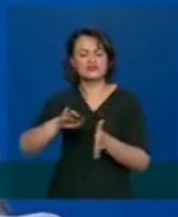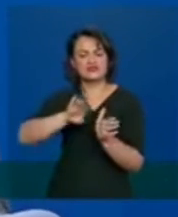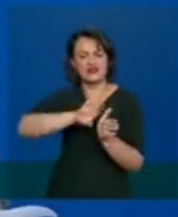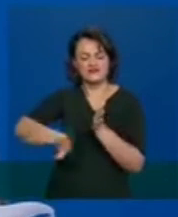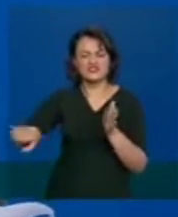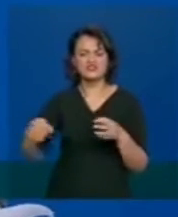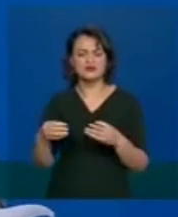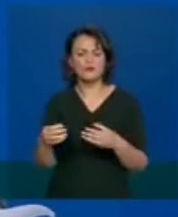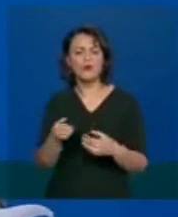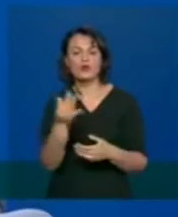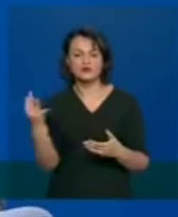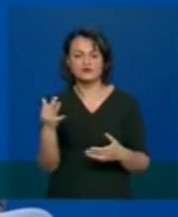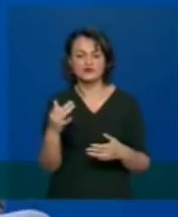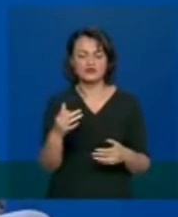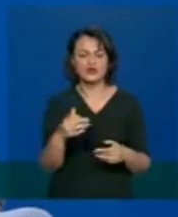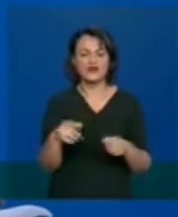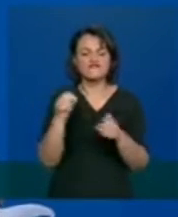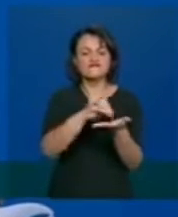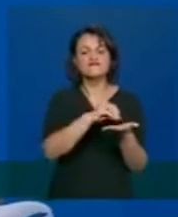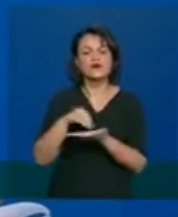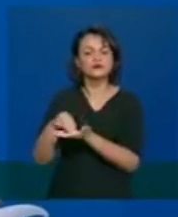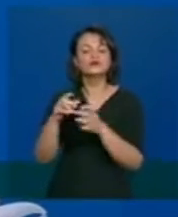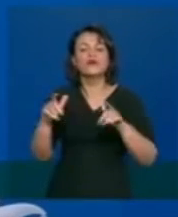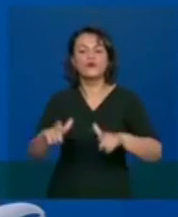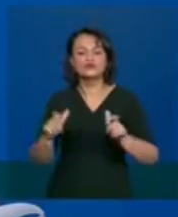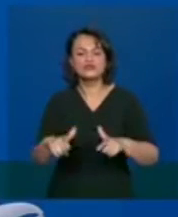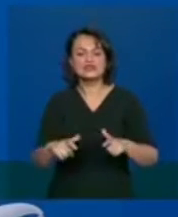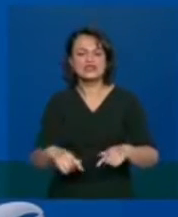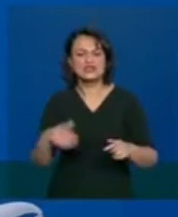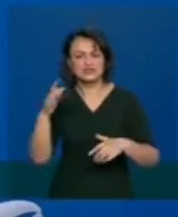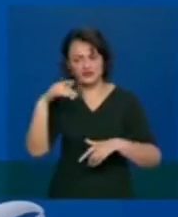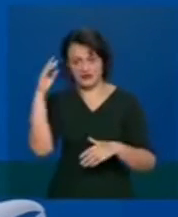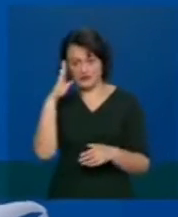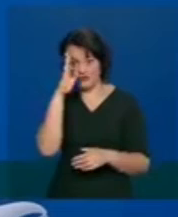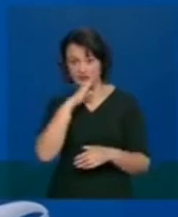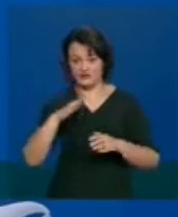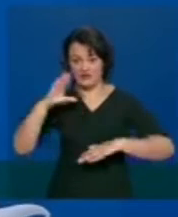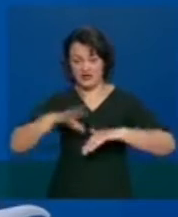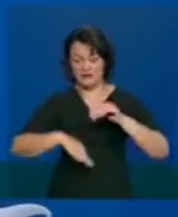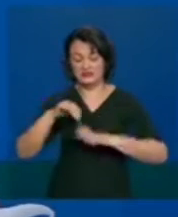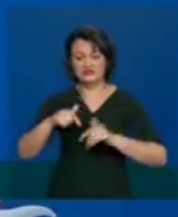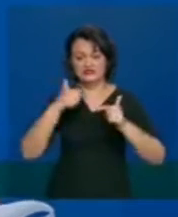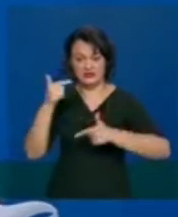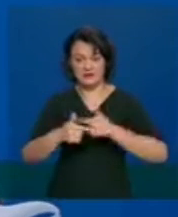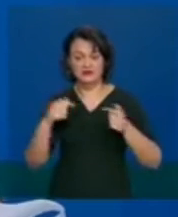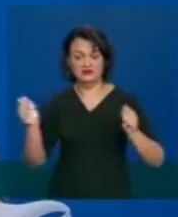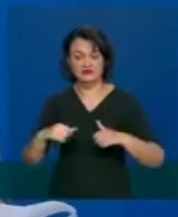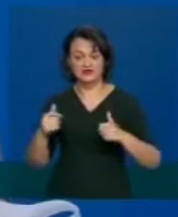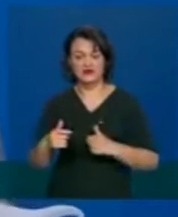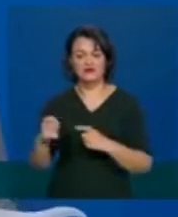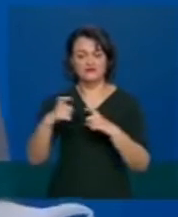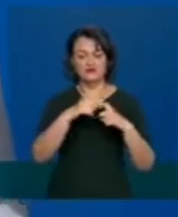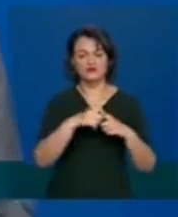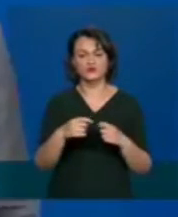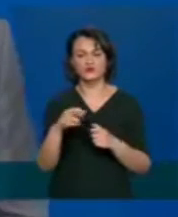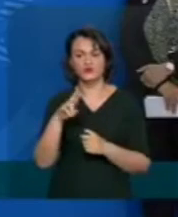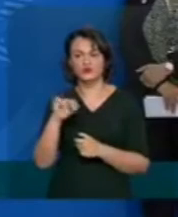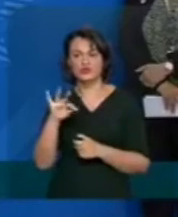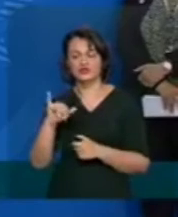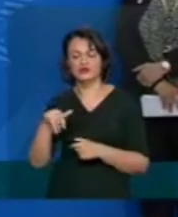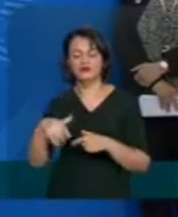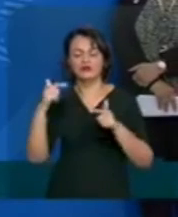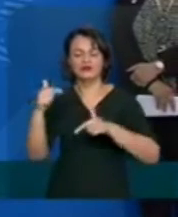complementar onde estão os maiores gargalos e qual é a capacidade brasileira para garantir essa força de trabalho nessas novas UTIs